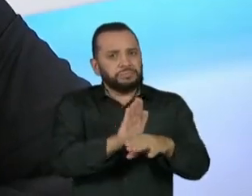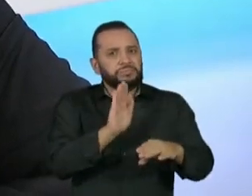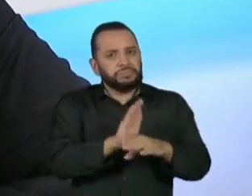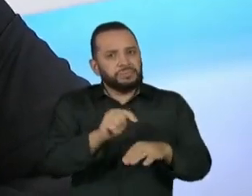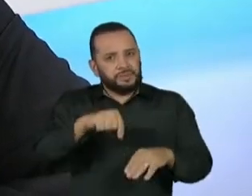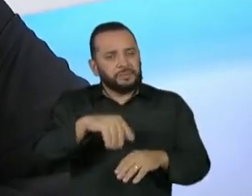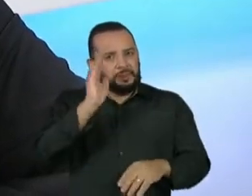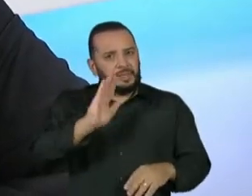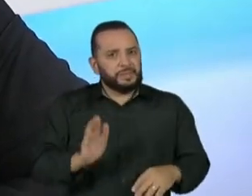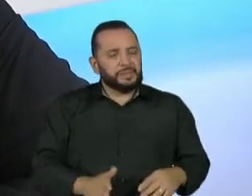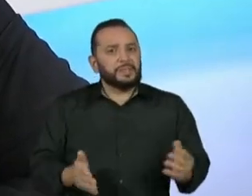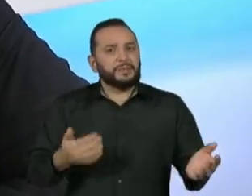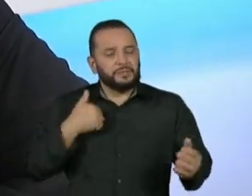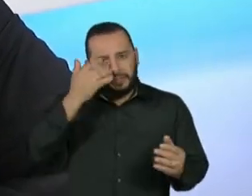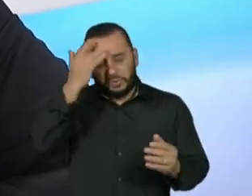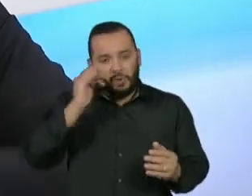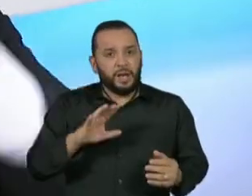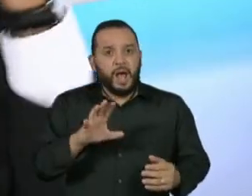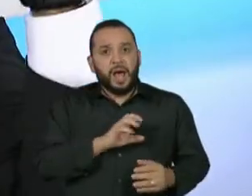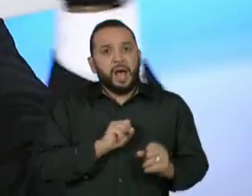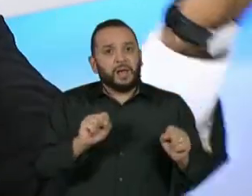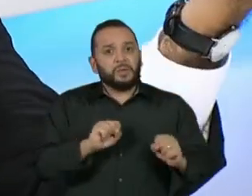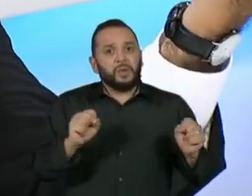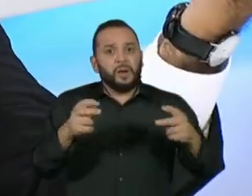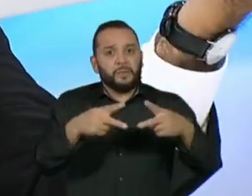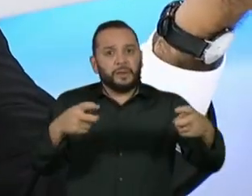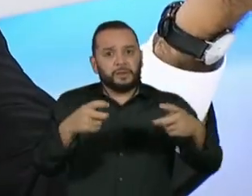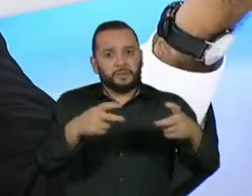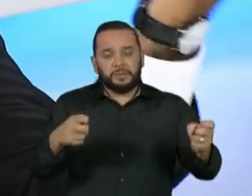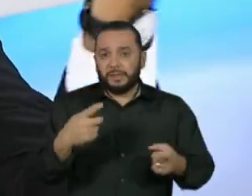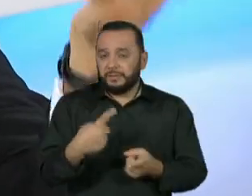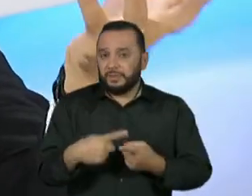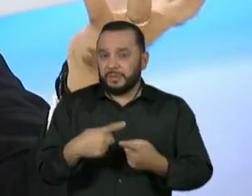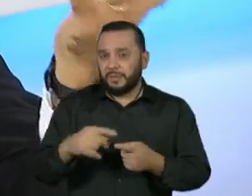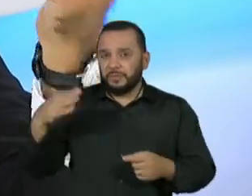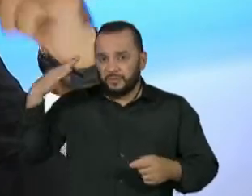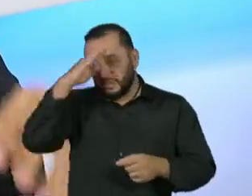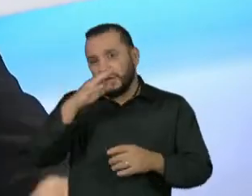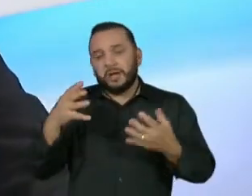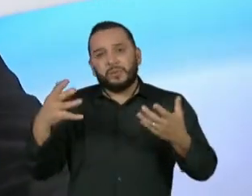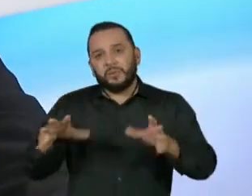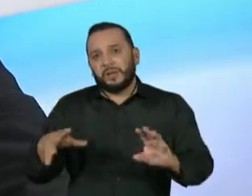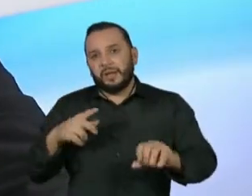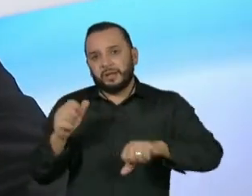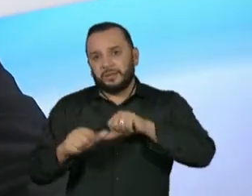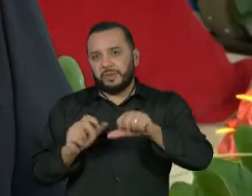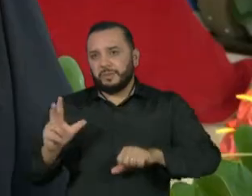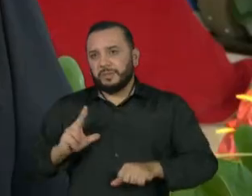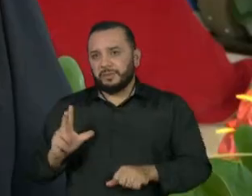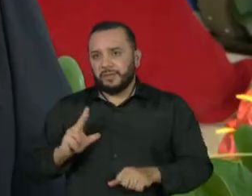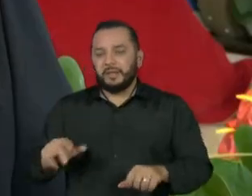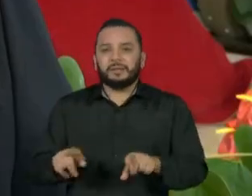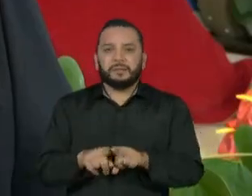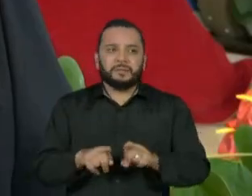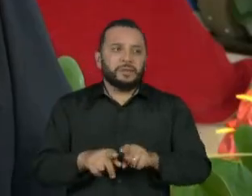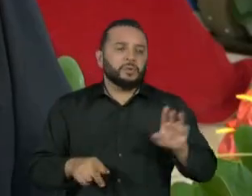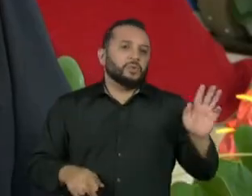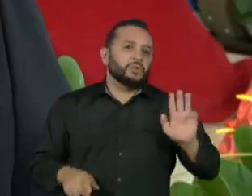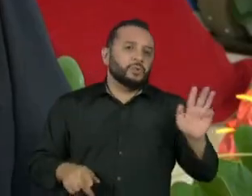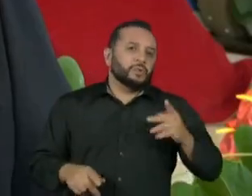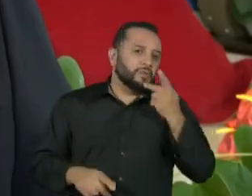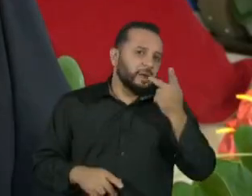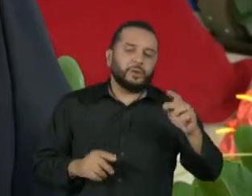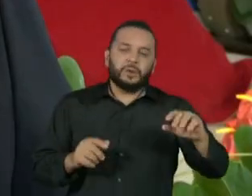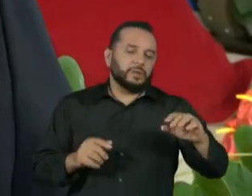para essas vacas sagradas, tanto que a gente tem quem... O Bolsonaro não quer privatizar, como o senhor mesmo falou, o Lula não quer privatizar, como sempre